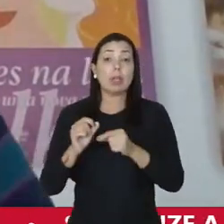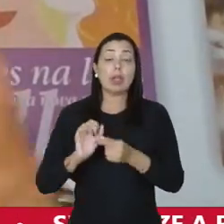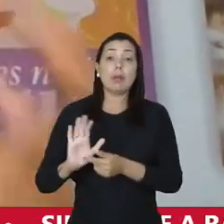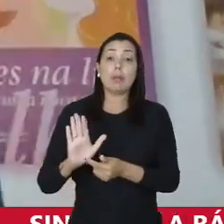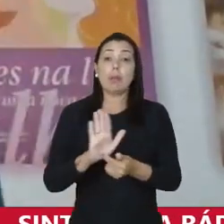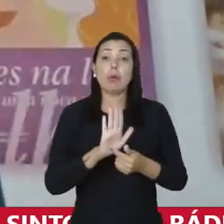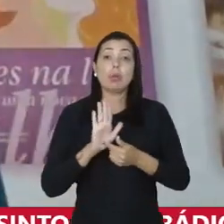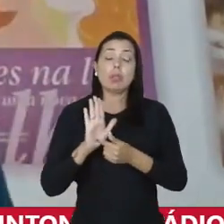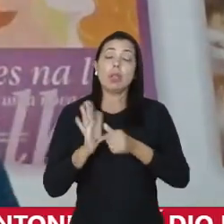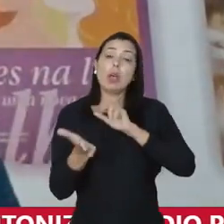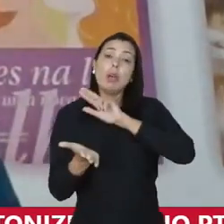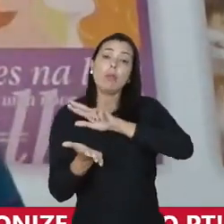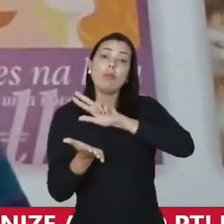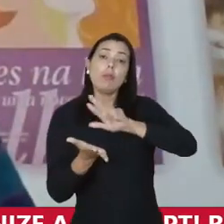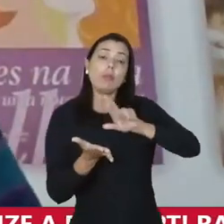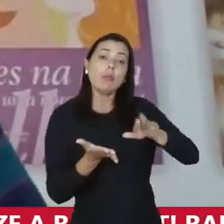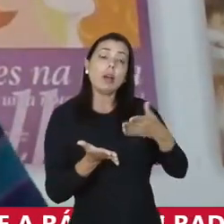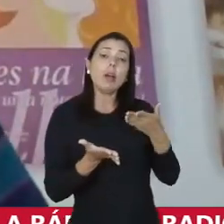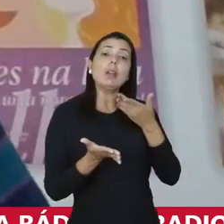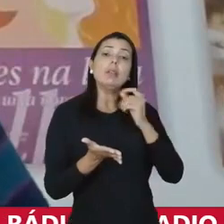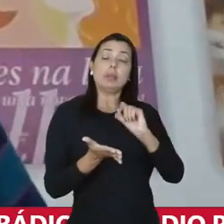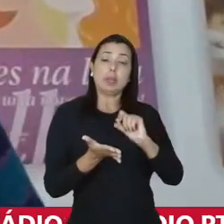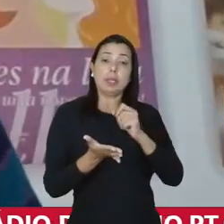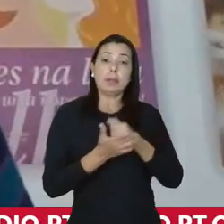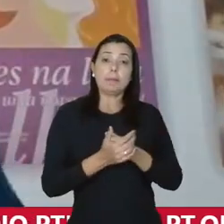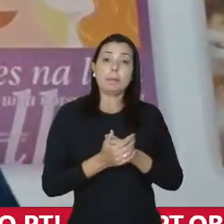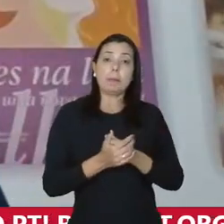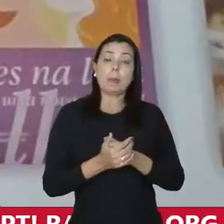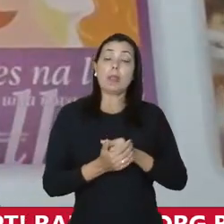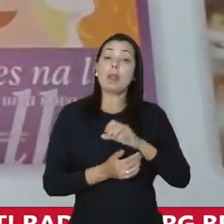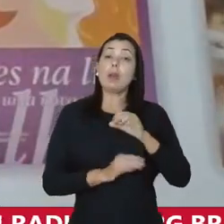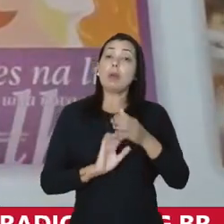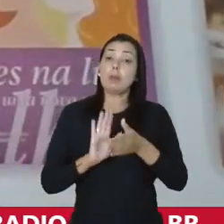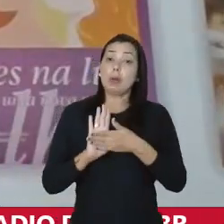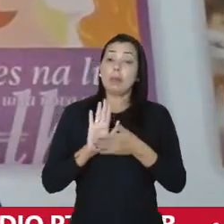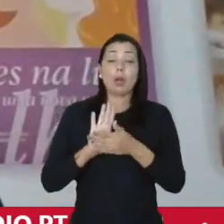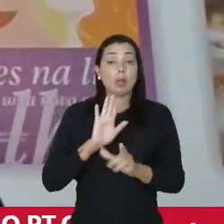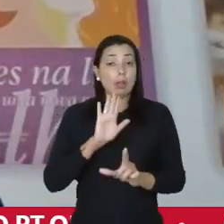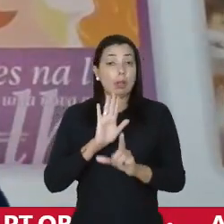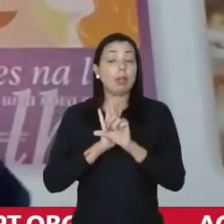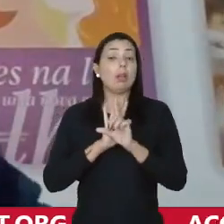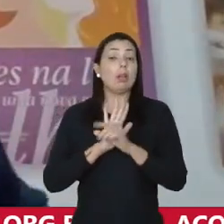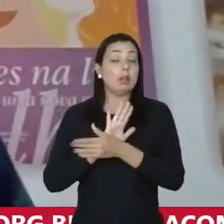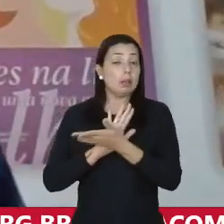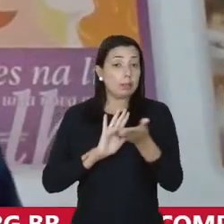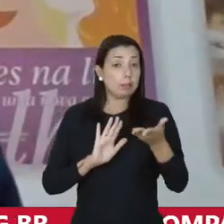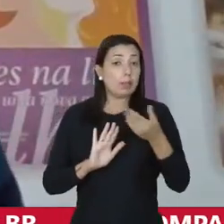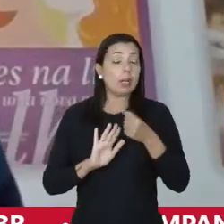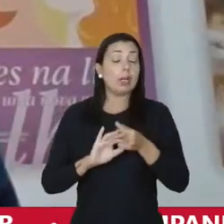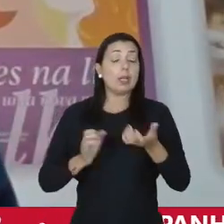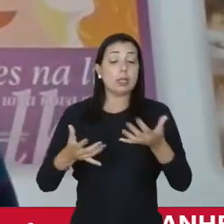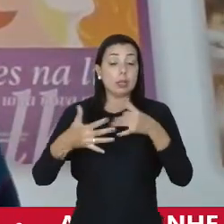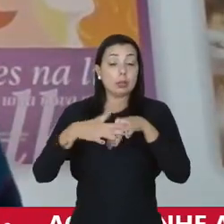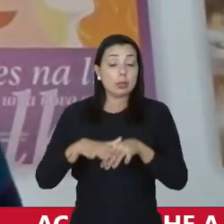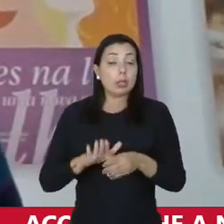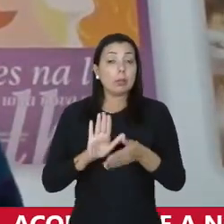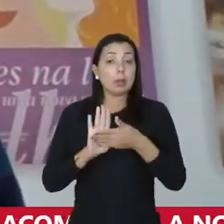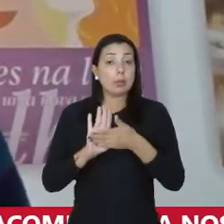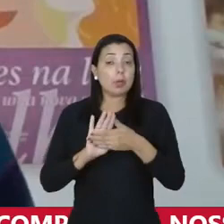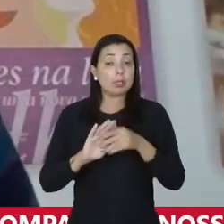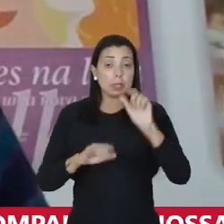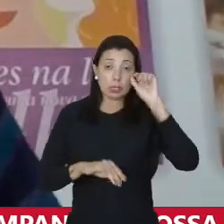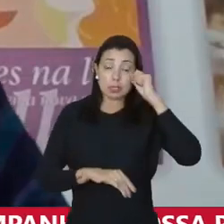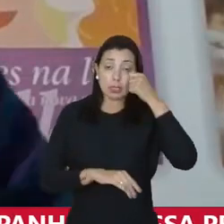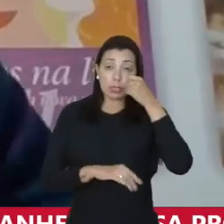apresentando um rol de proposições legislativas para a gente inserir a pauta negra aqui na